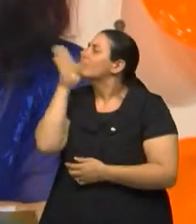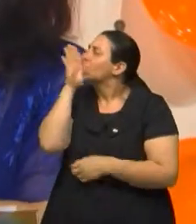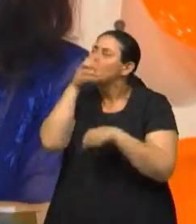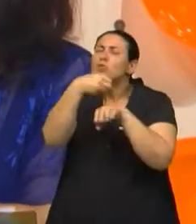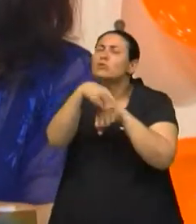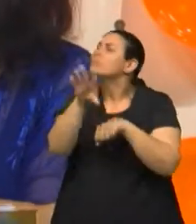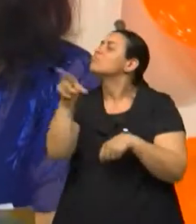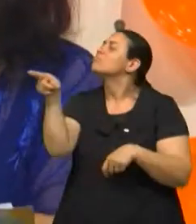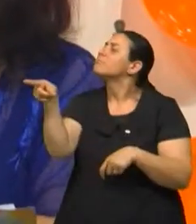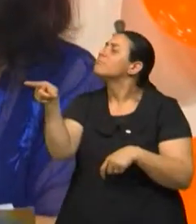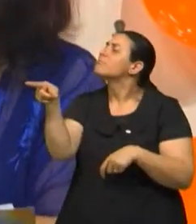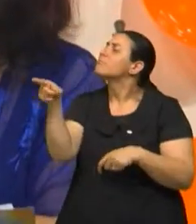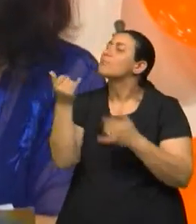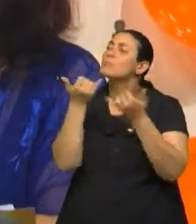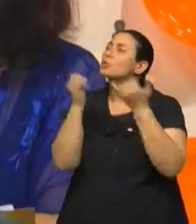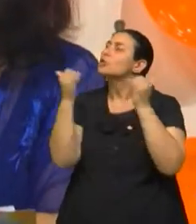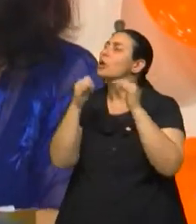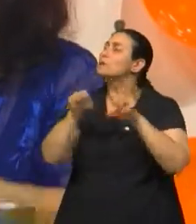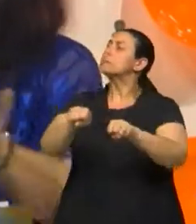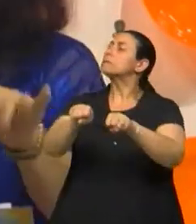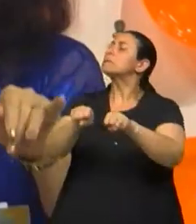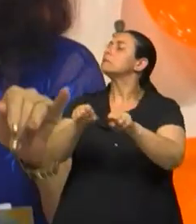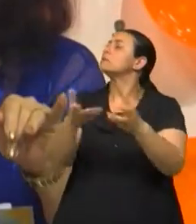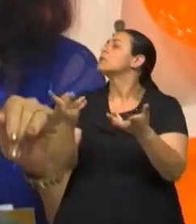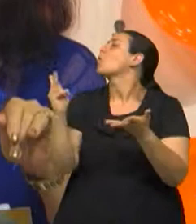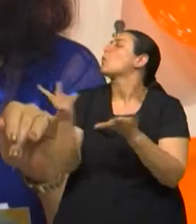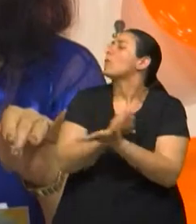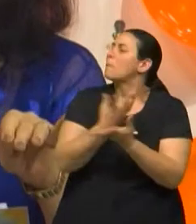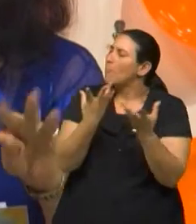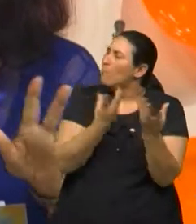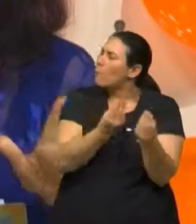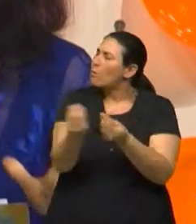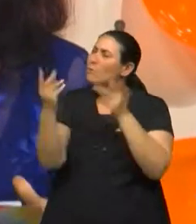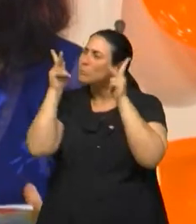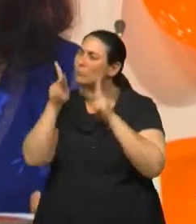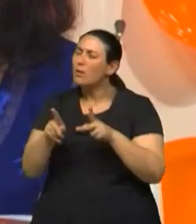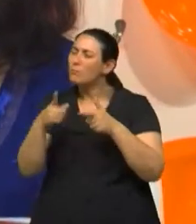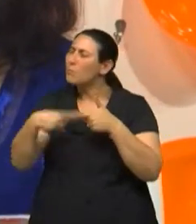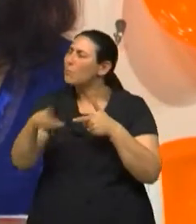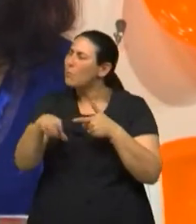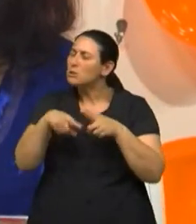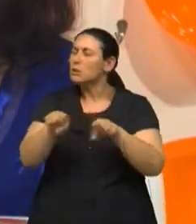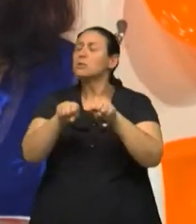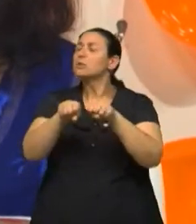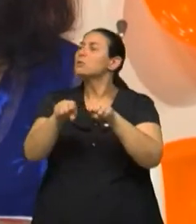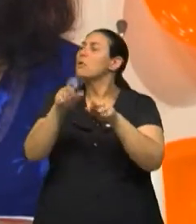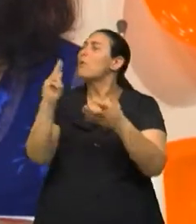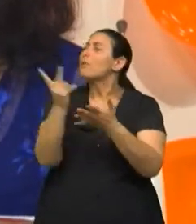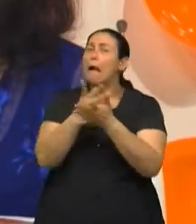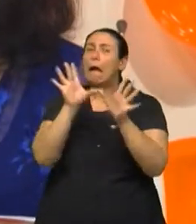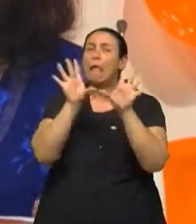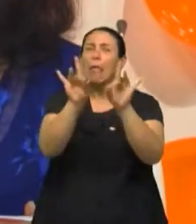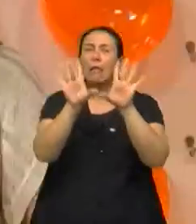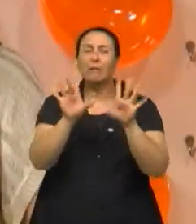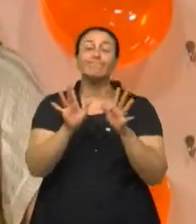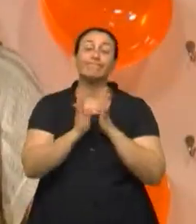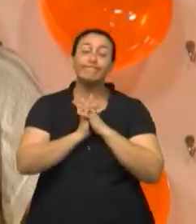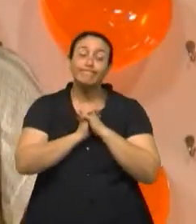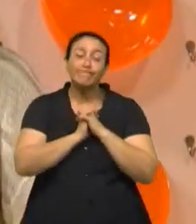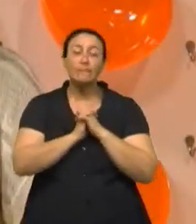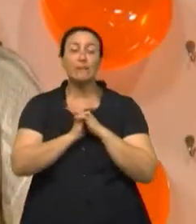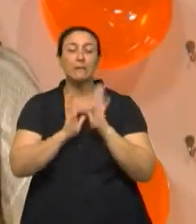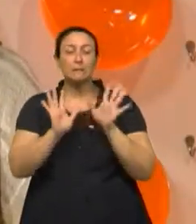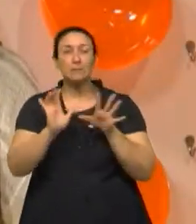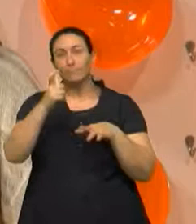rapidinha, a questão de choque elétrico, que dá muito problema de toca na pessoa que está tendo um choque elétrico. O choque